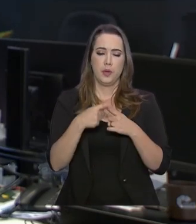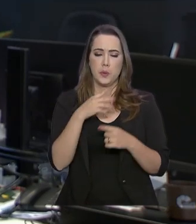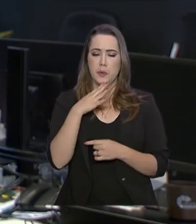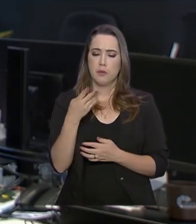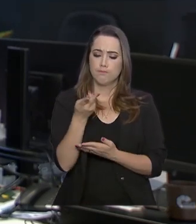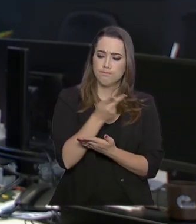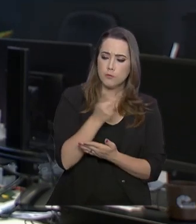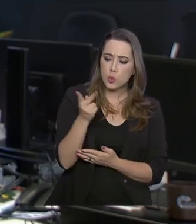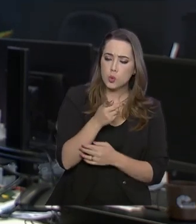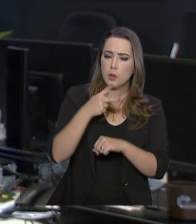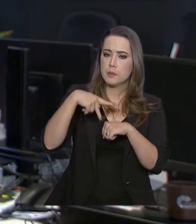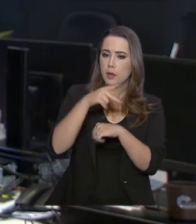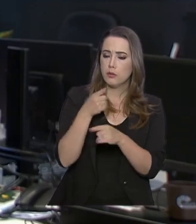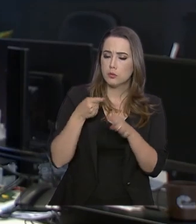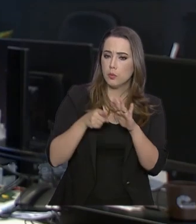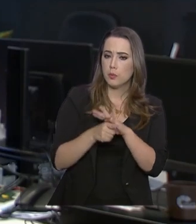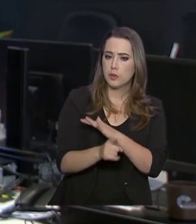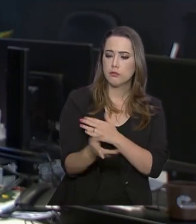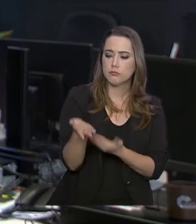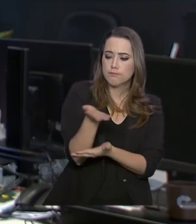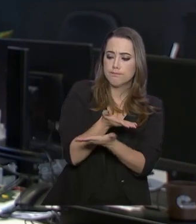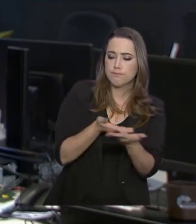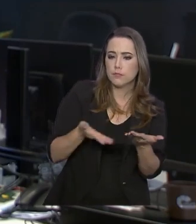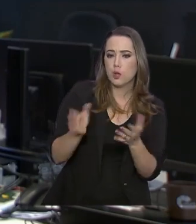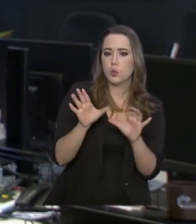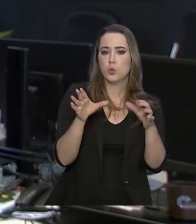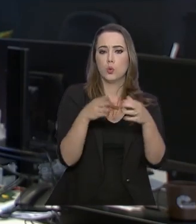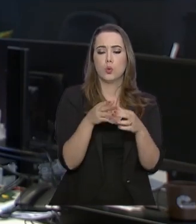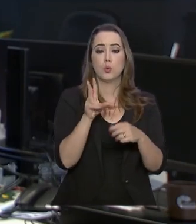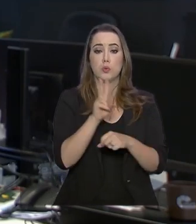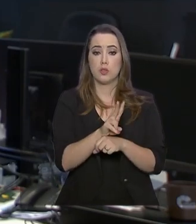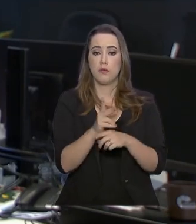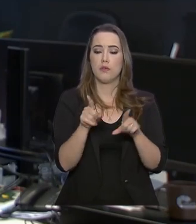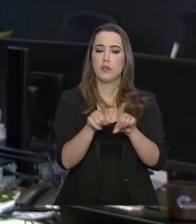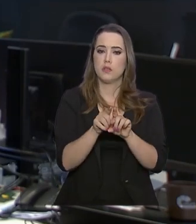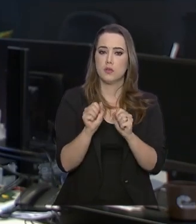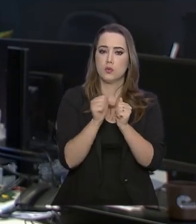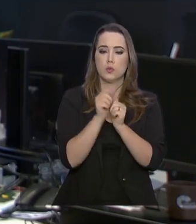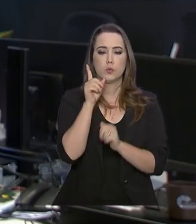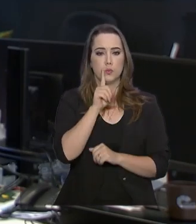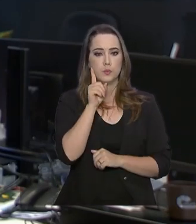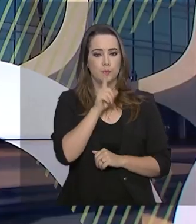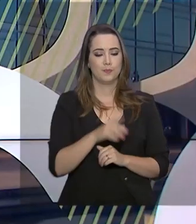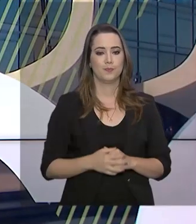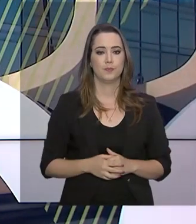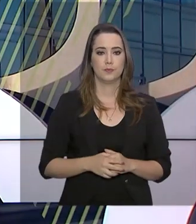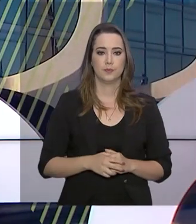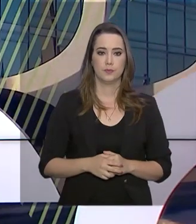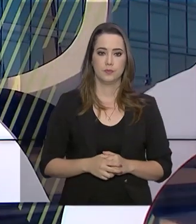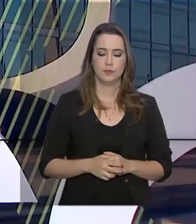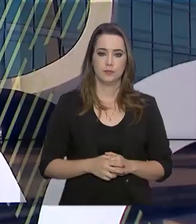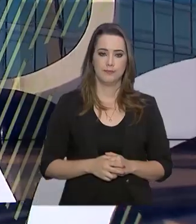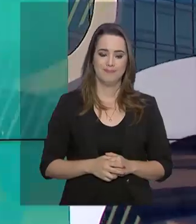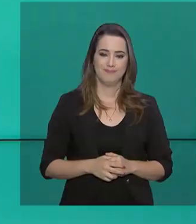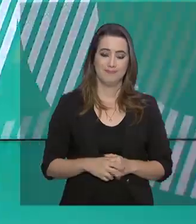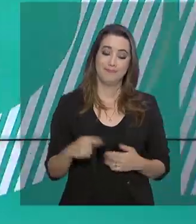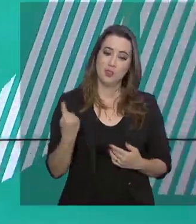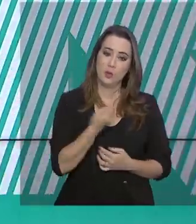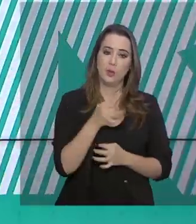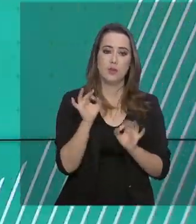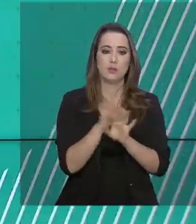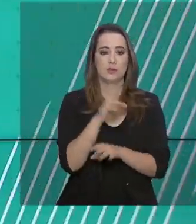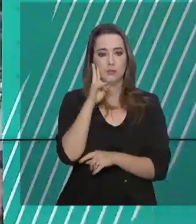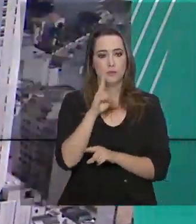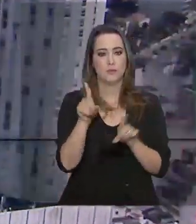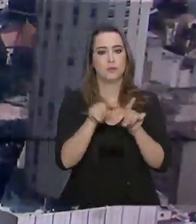dos dois países em aprofundar a cooperação no setor de defesa com os Estados Unidos. O governo agora fica